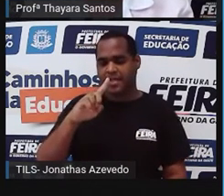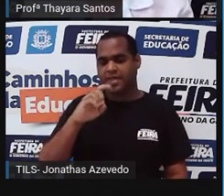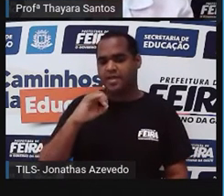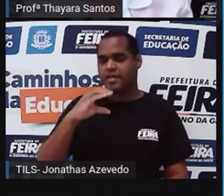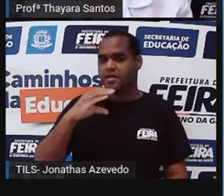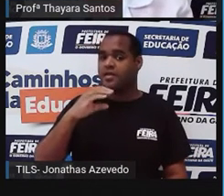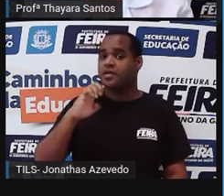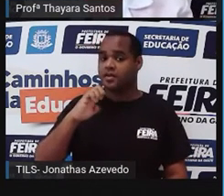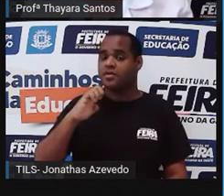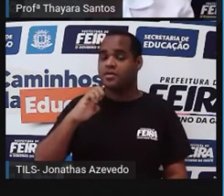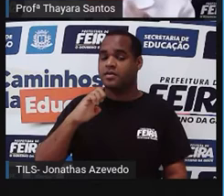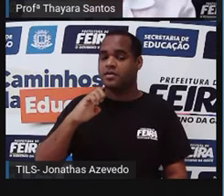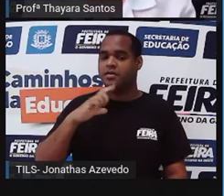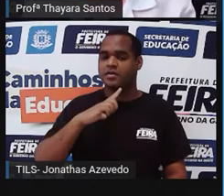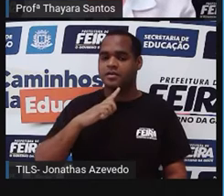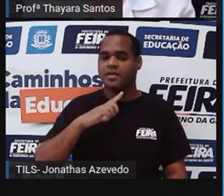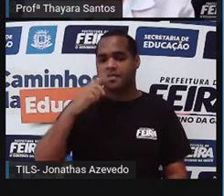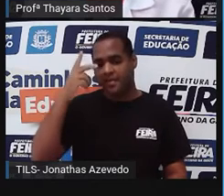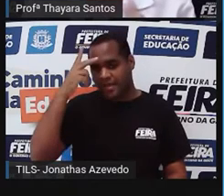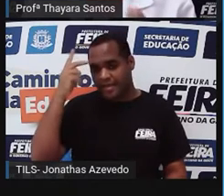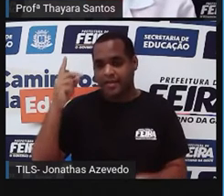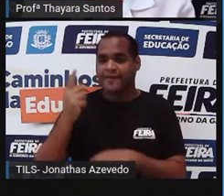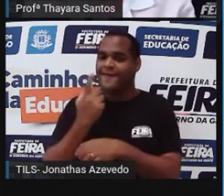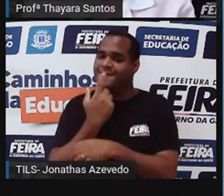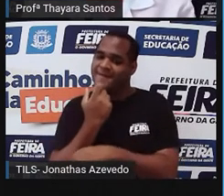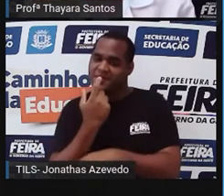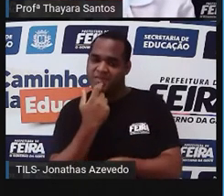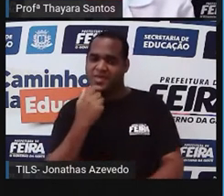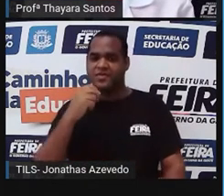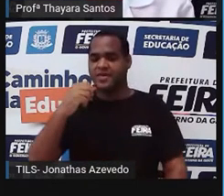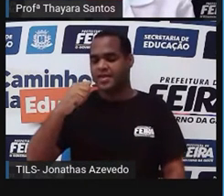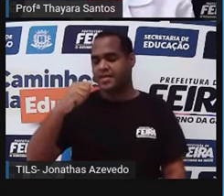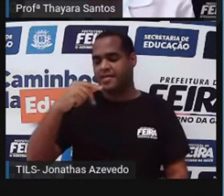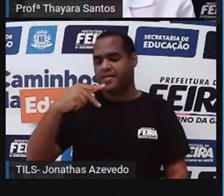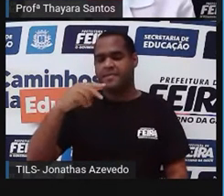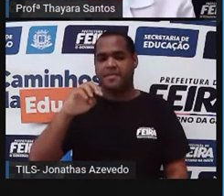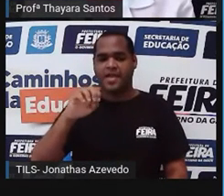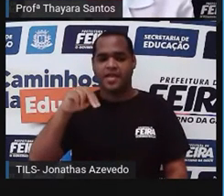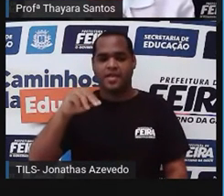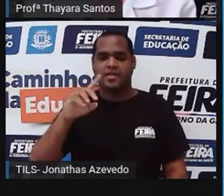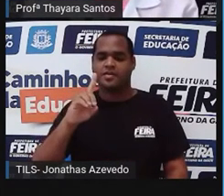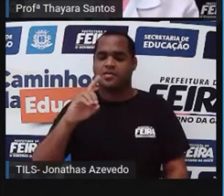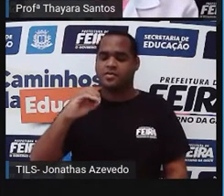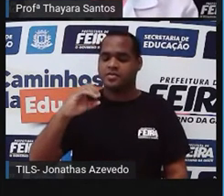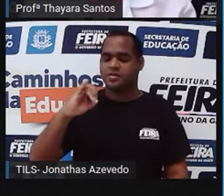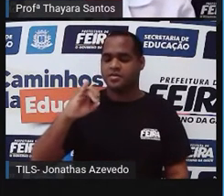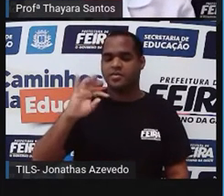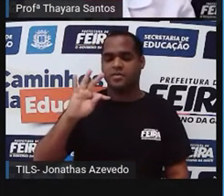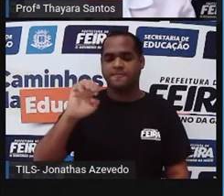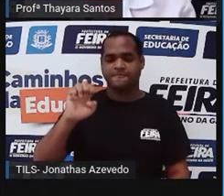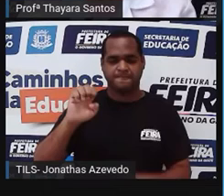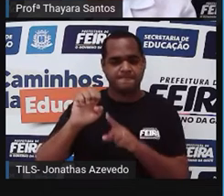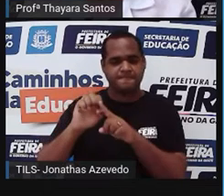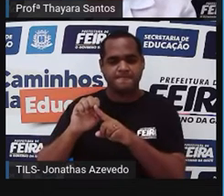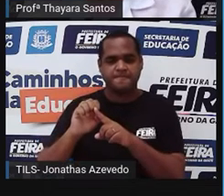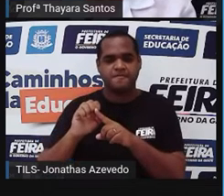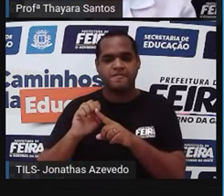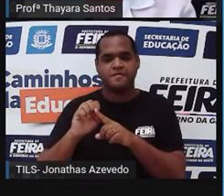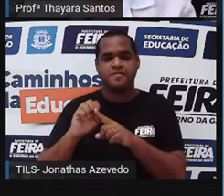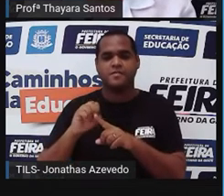Tem pessoas que têm apendicite. O que é esse apendicite? É uma inflamação do apêndice, que é essa